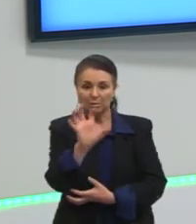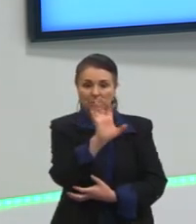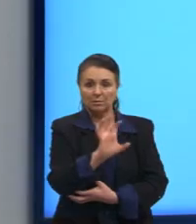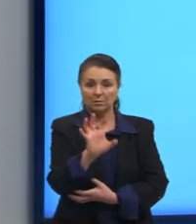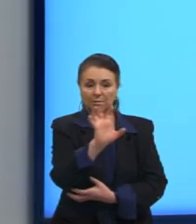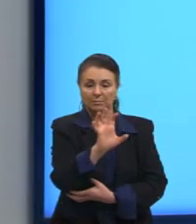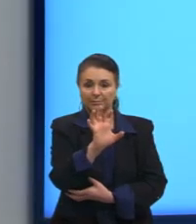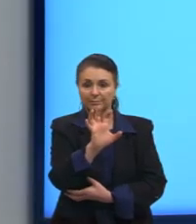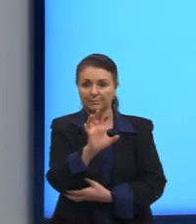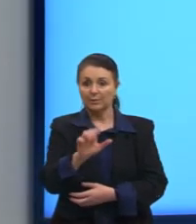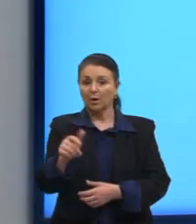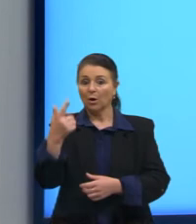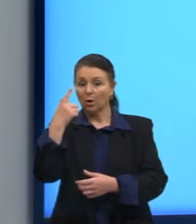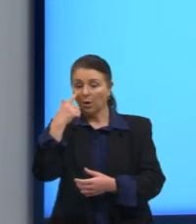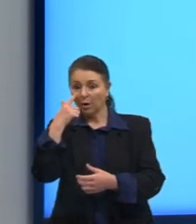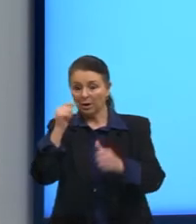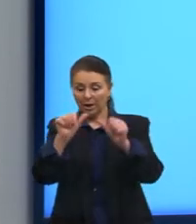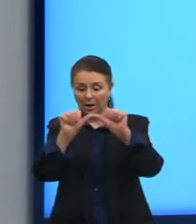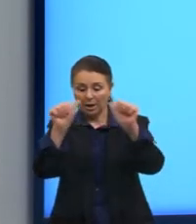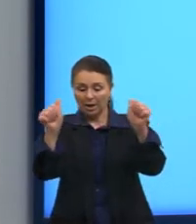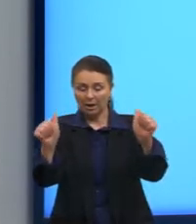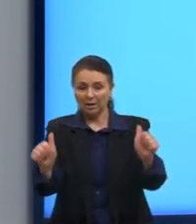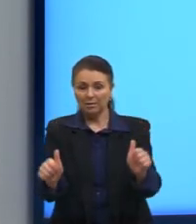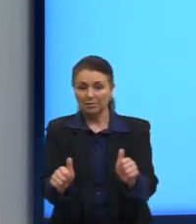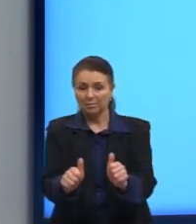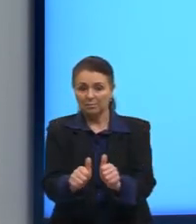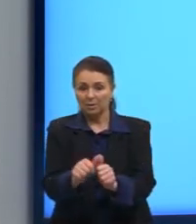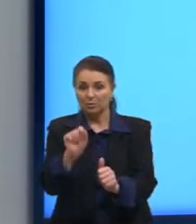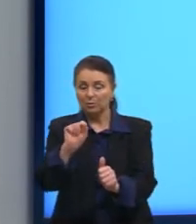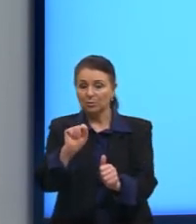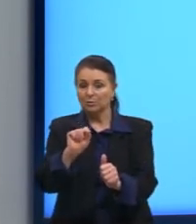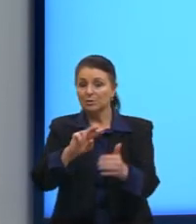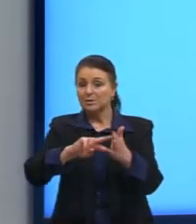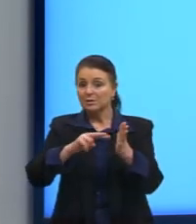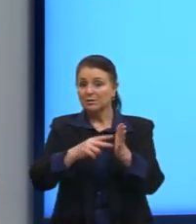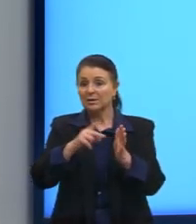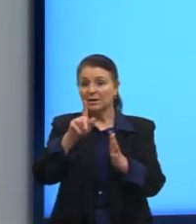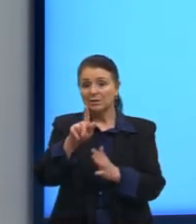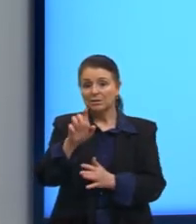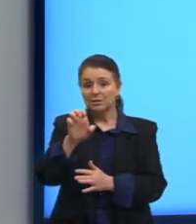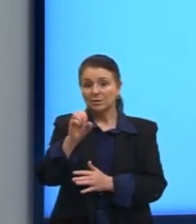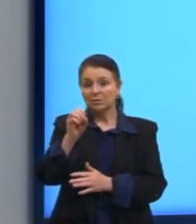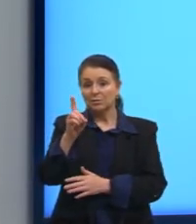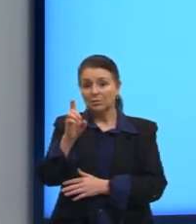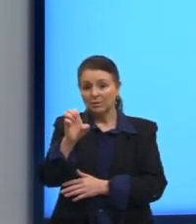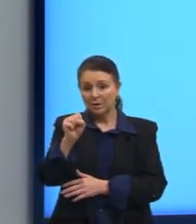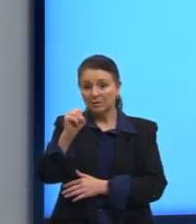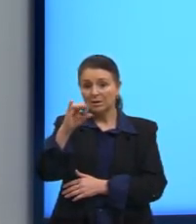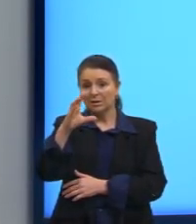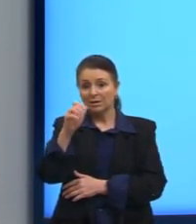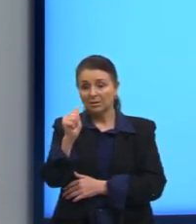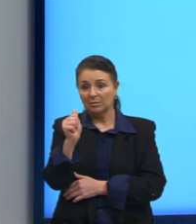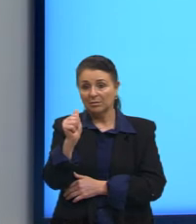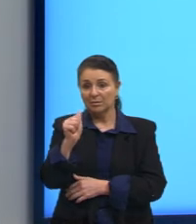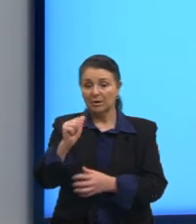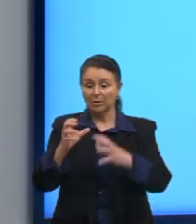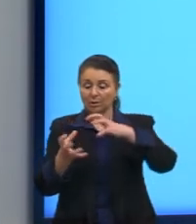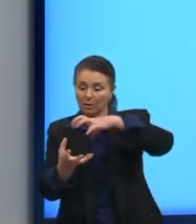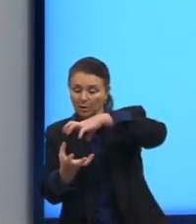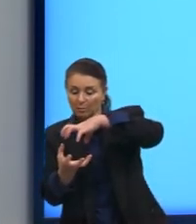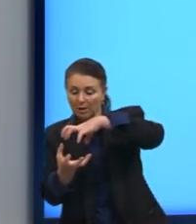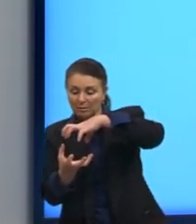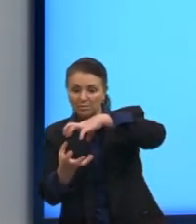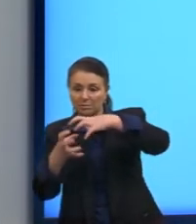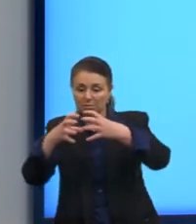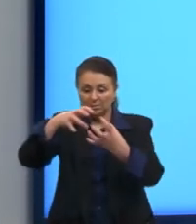imagem para mostrar para vocês, então, o que que seria, né? O que que seria geodésica. Aqui nós temos, então, ali, né? Uma esfera e